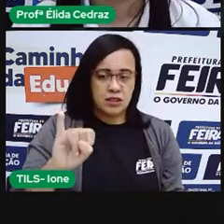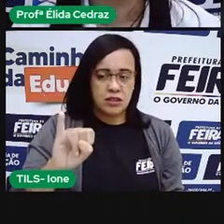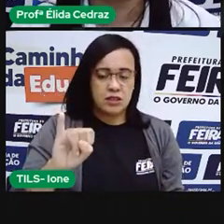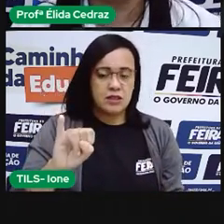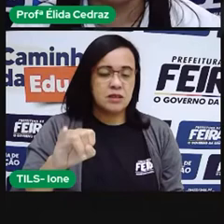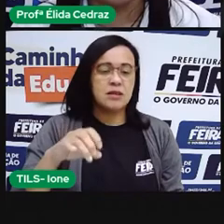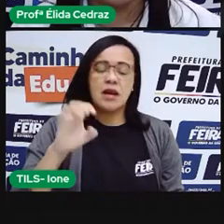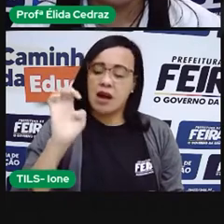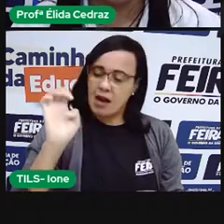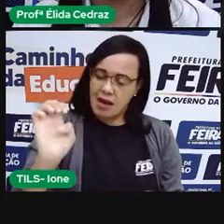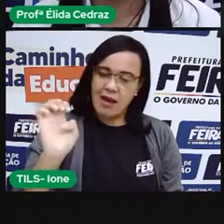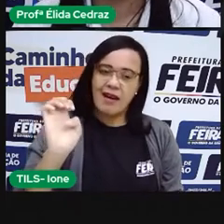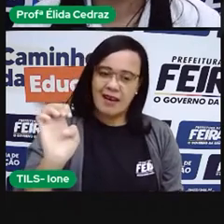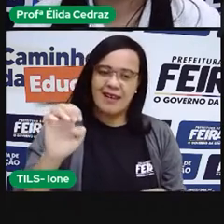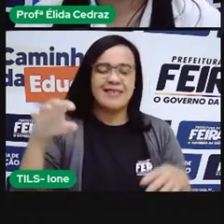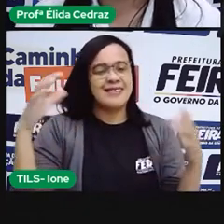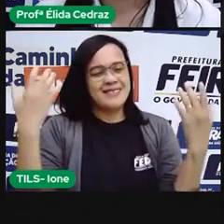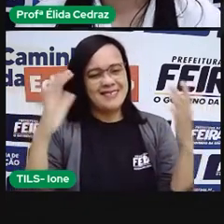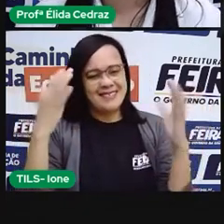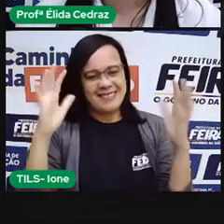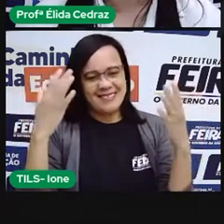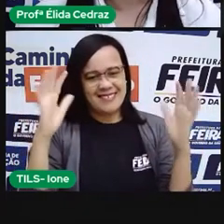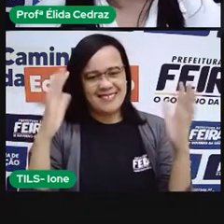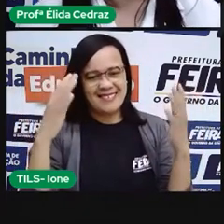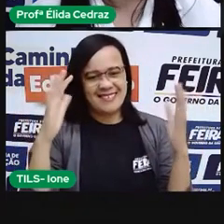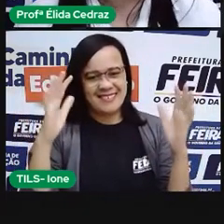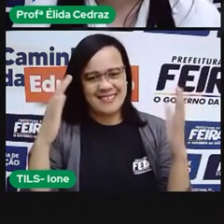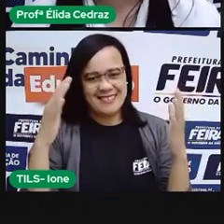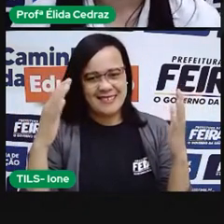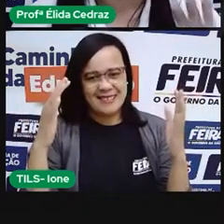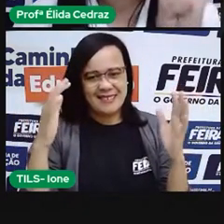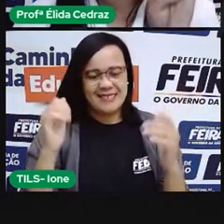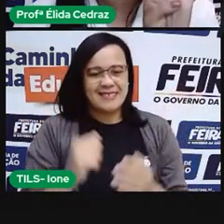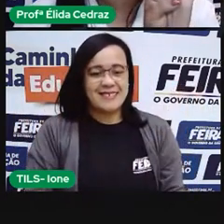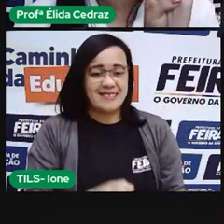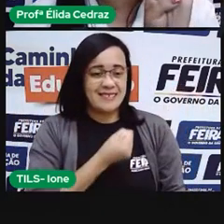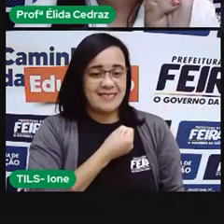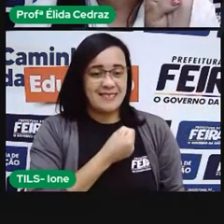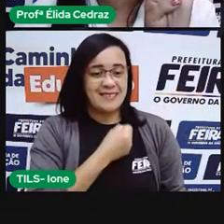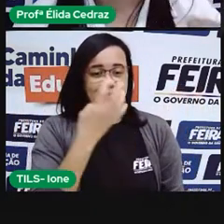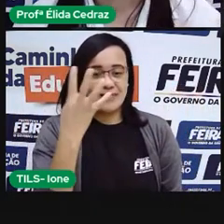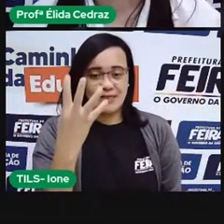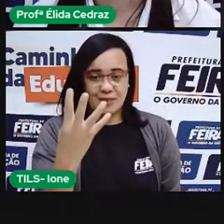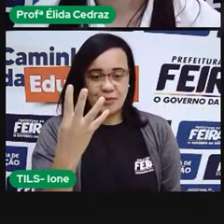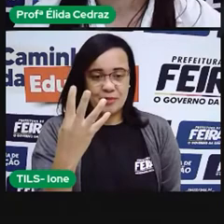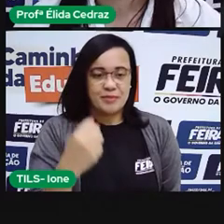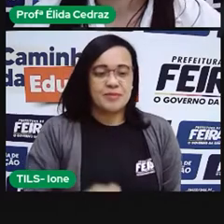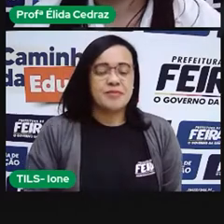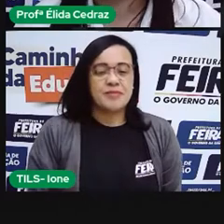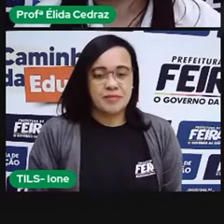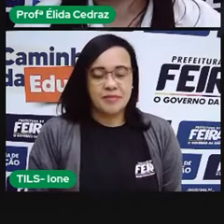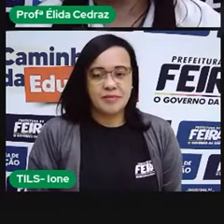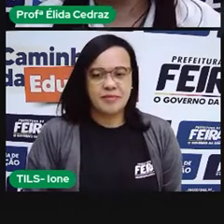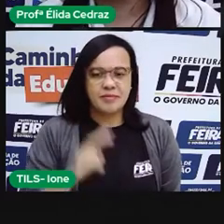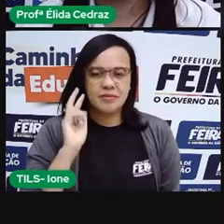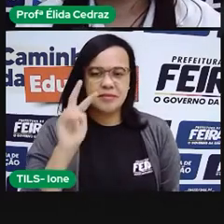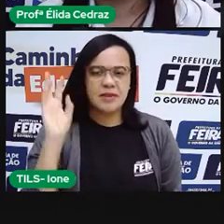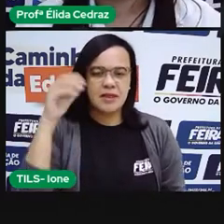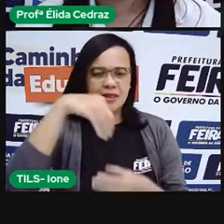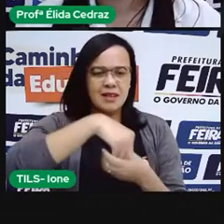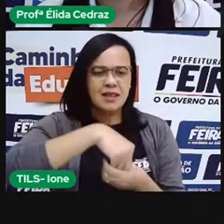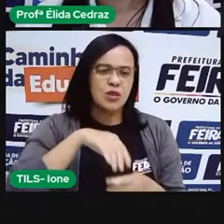letra E. Muito bem. Nossa quarta caixa. Vamos ver o que está ali dentro?